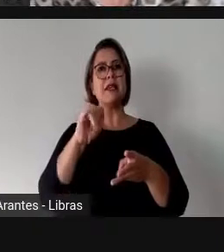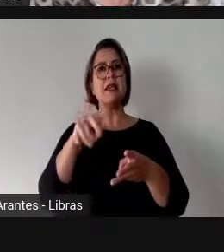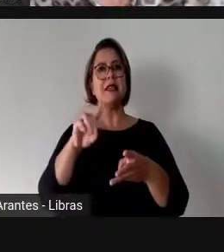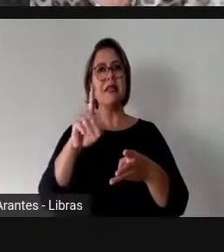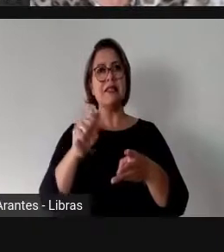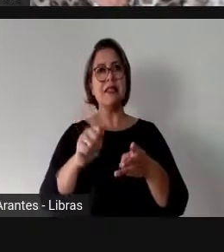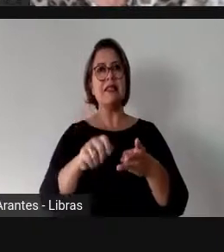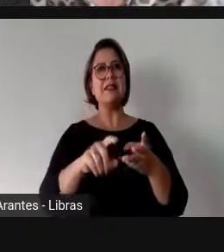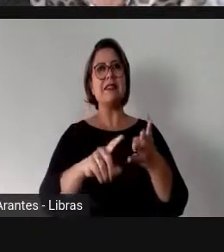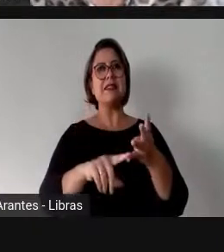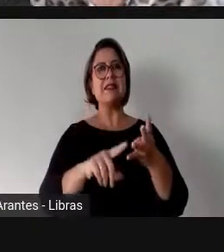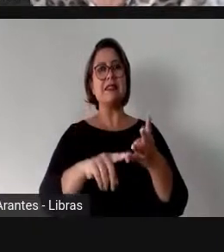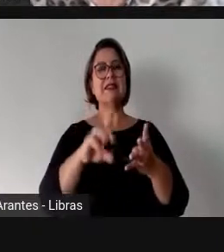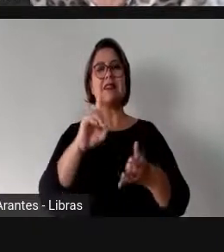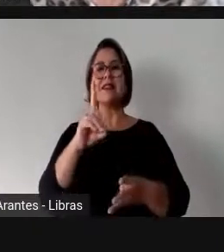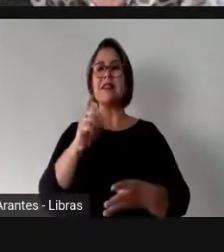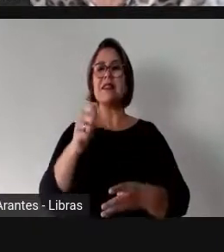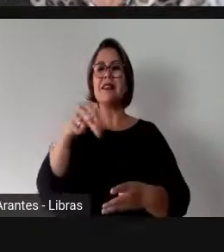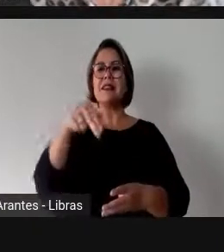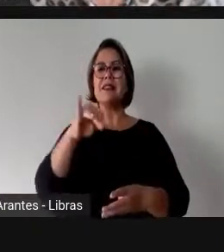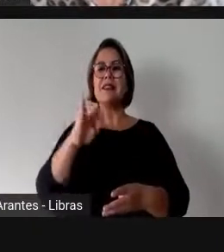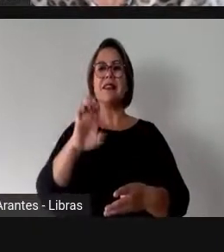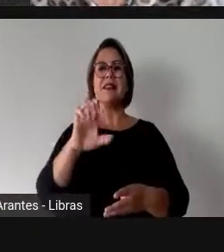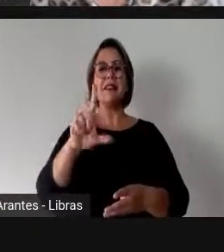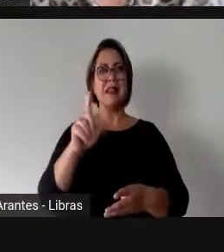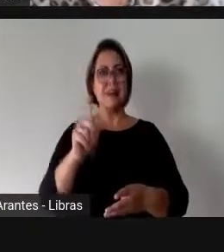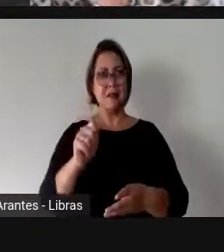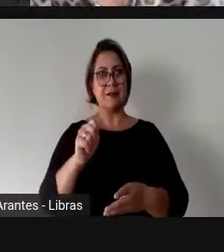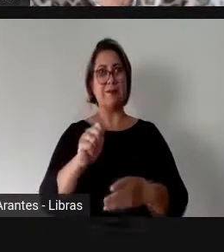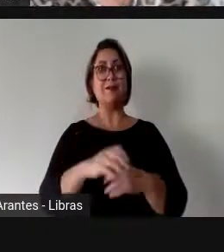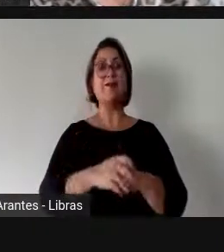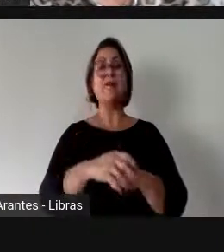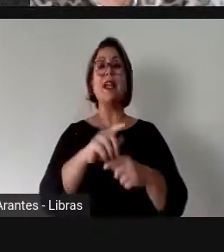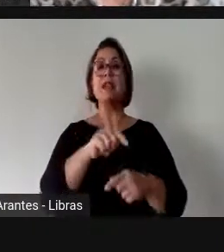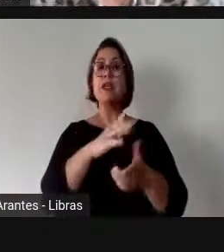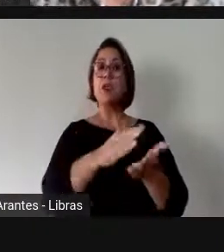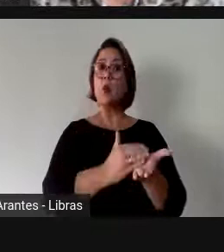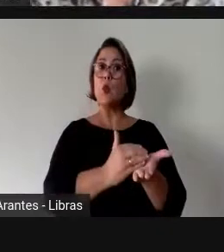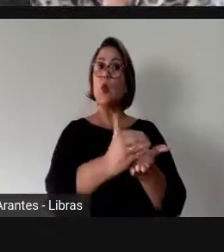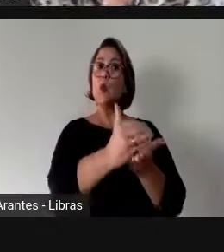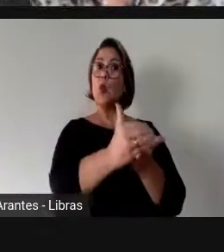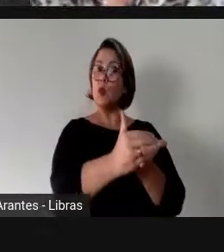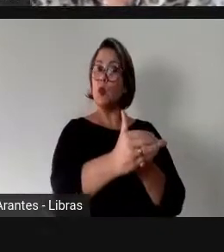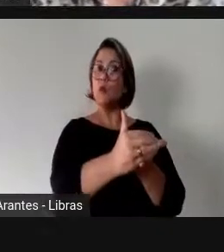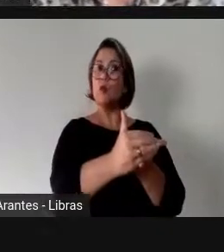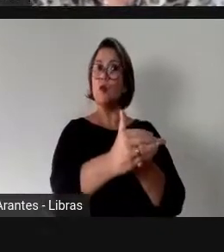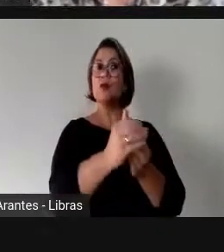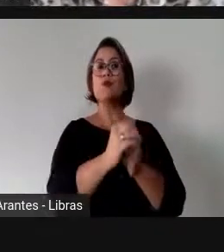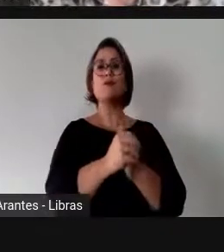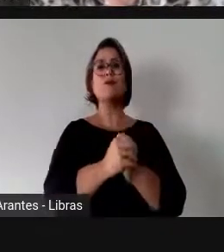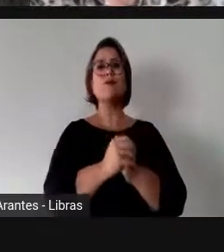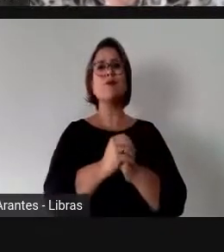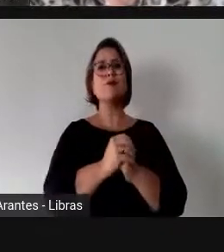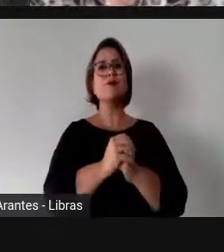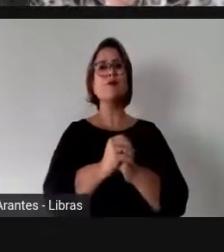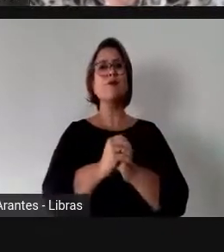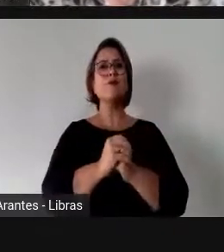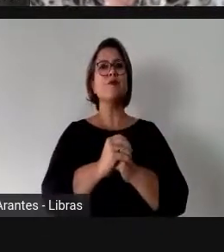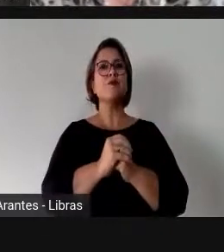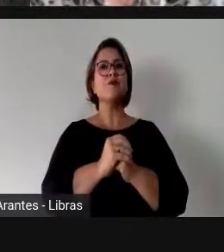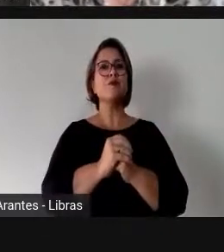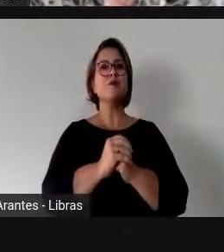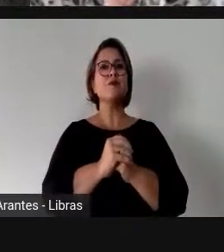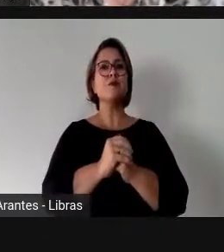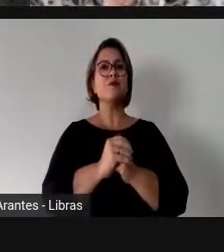doutora Daniela Trabalho. Nós, então, iniciamos a partir de agora, nós iniciamos a partir de